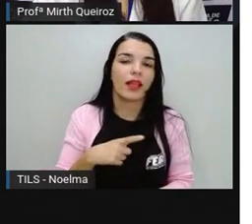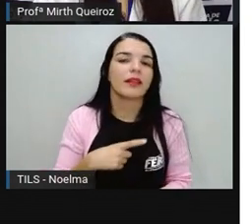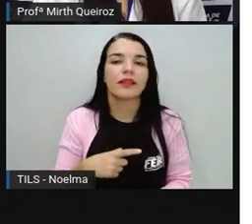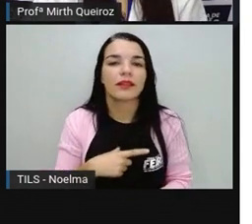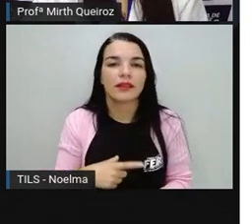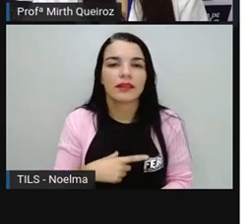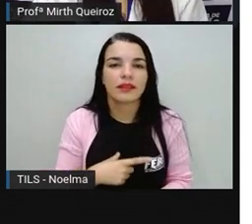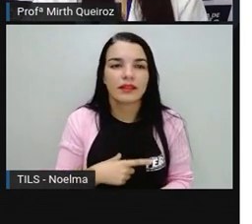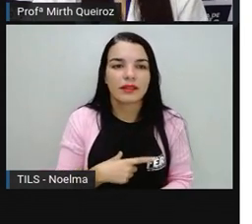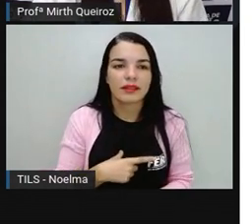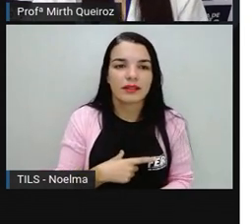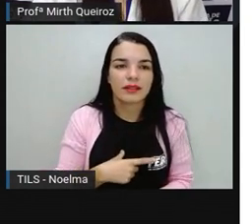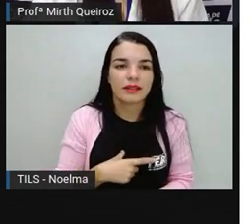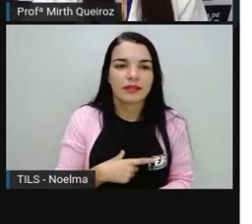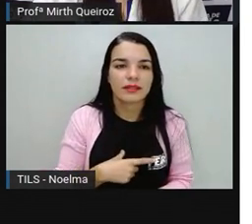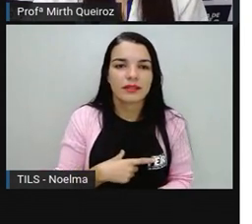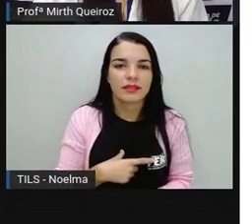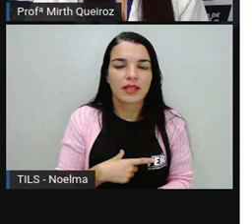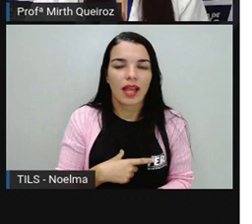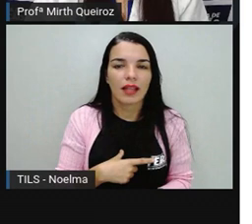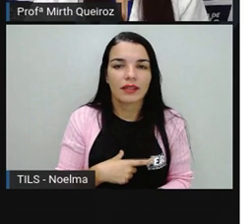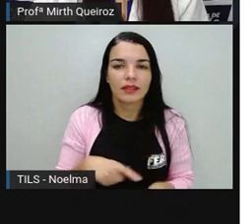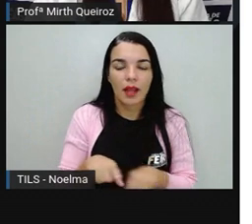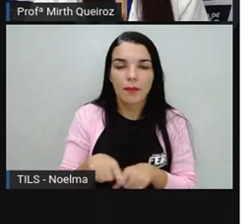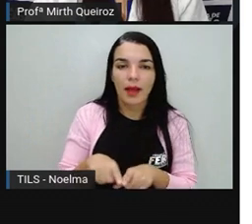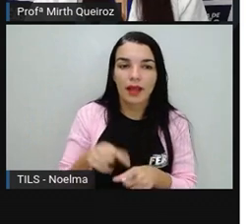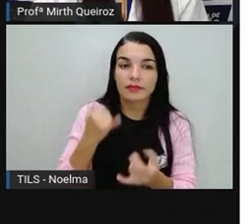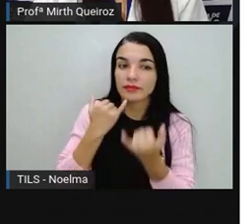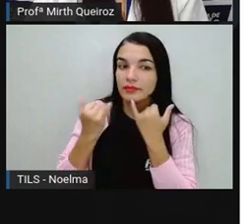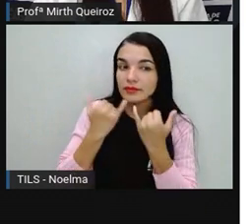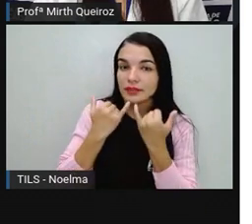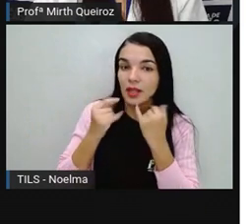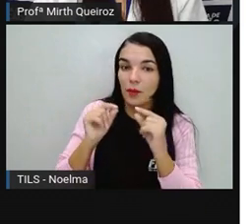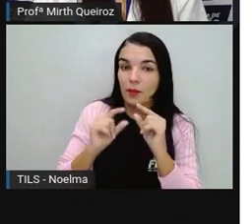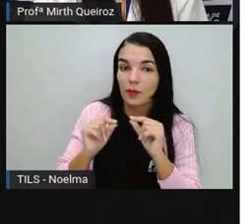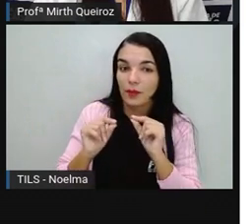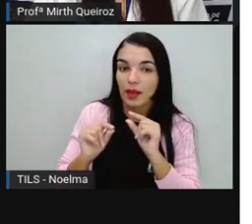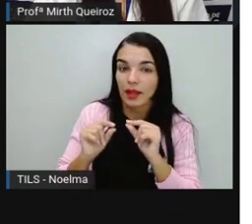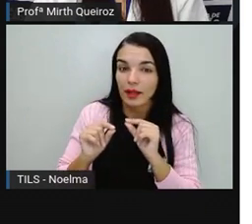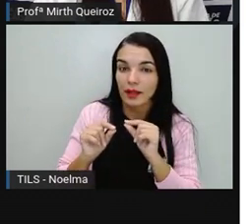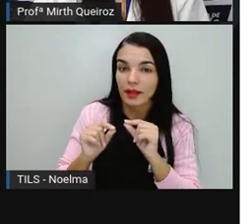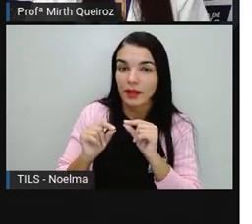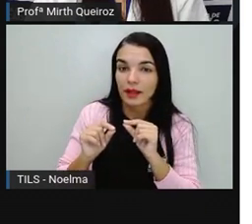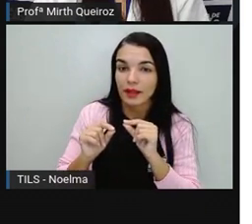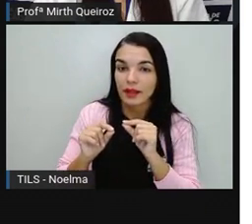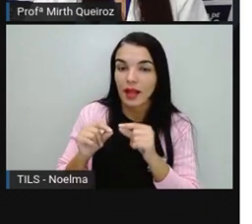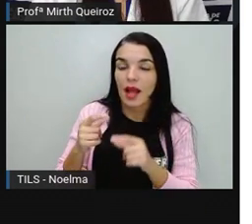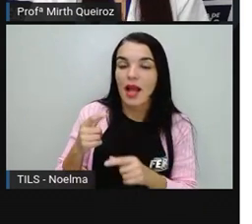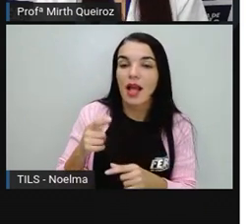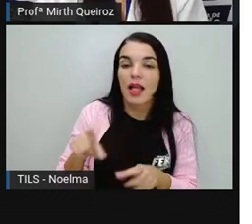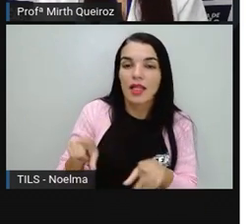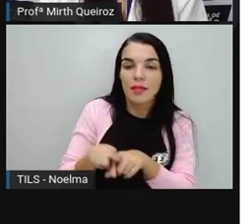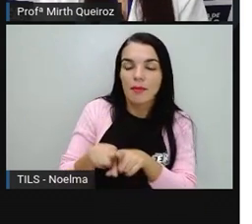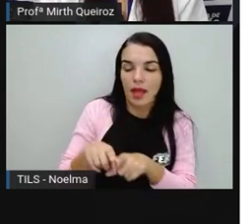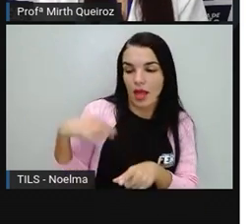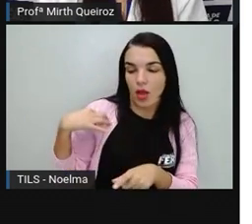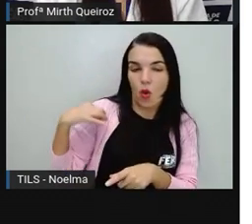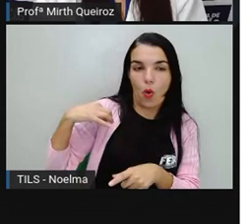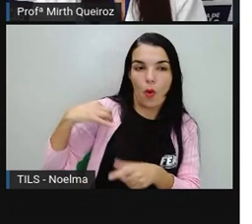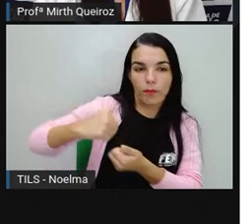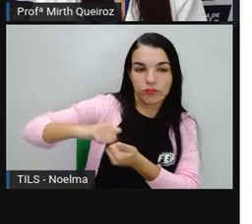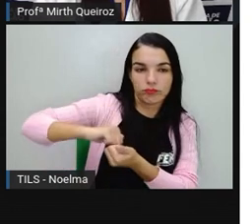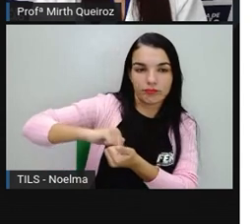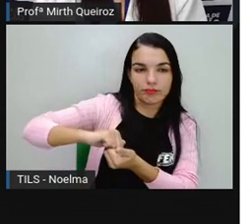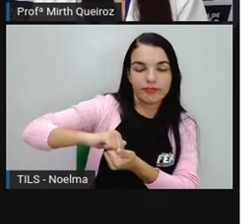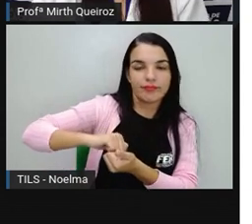a propaganda do amaciante, Monbiju. Neste